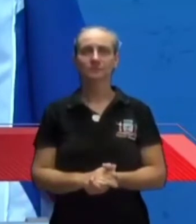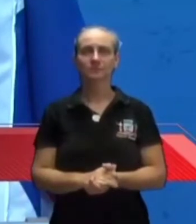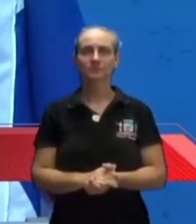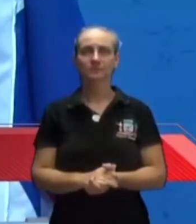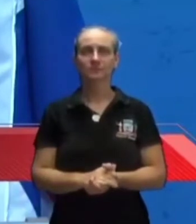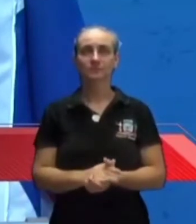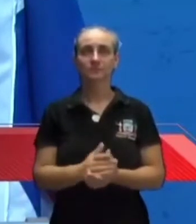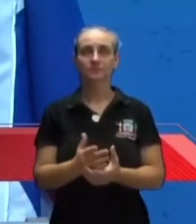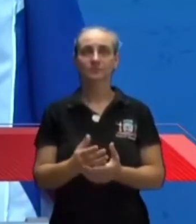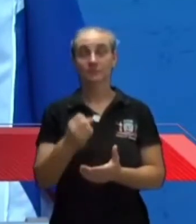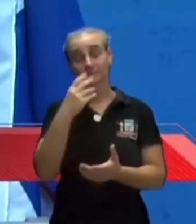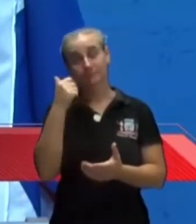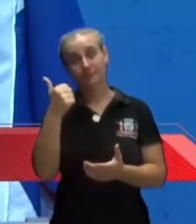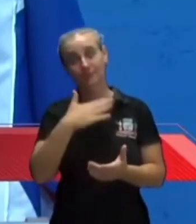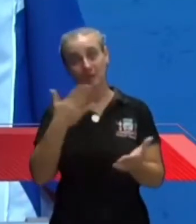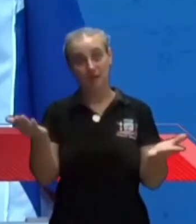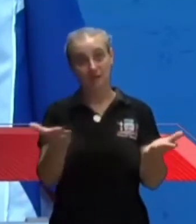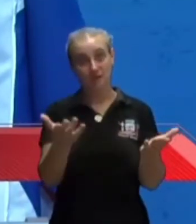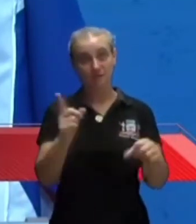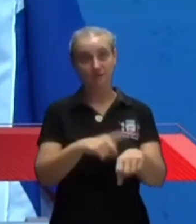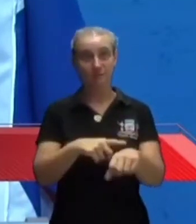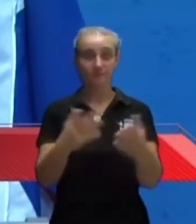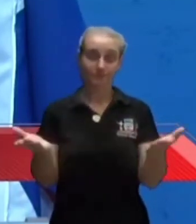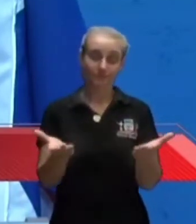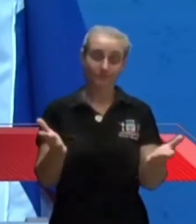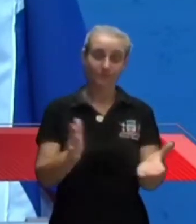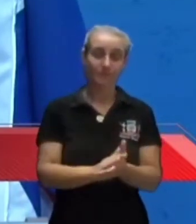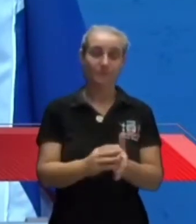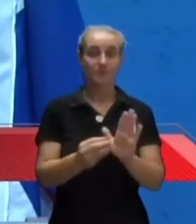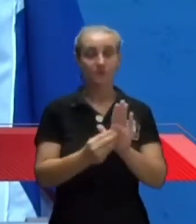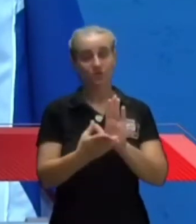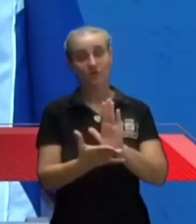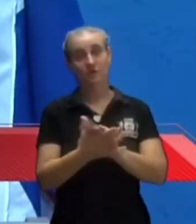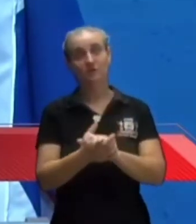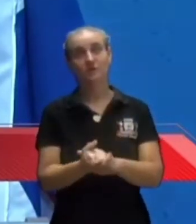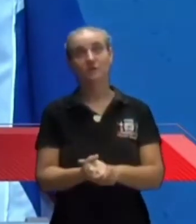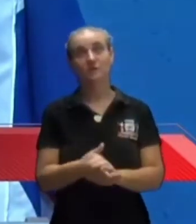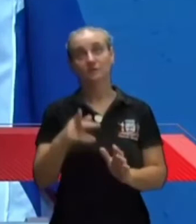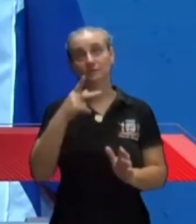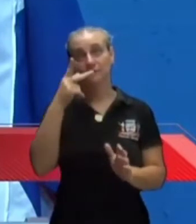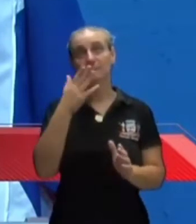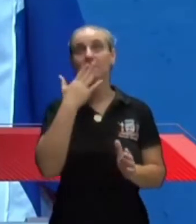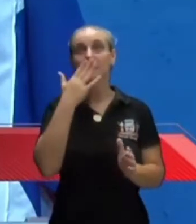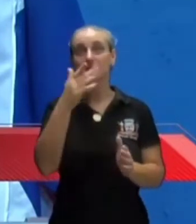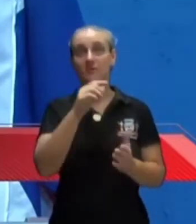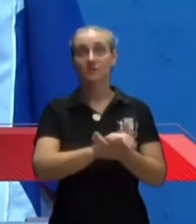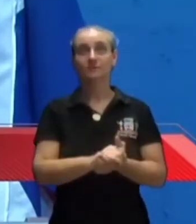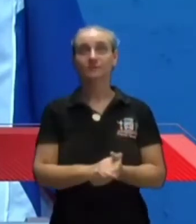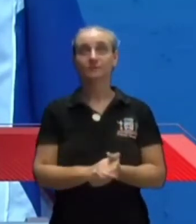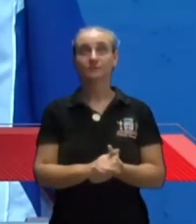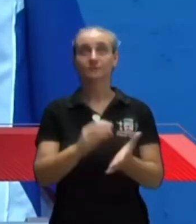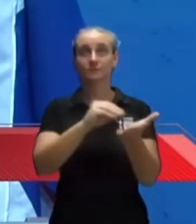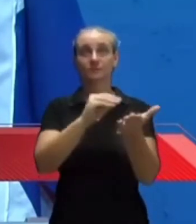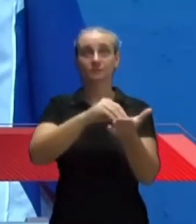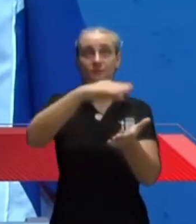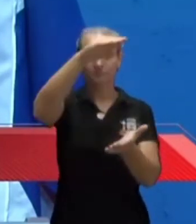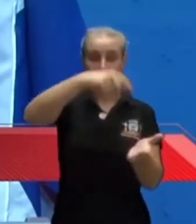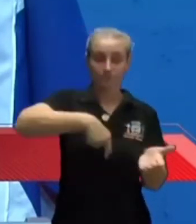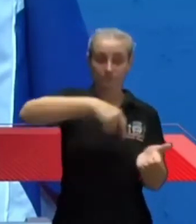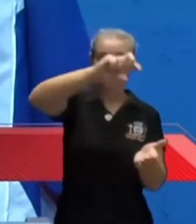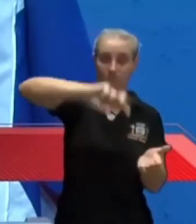Então, isso eu tinha para falar nesses assuntos, e tem algumas indicações a falar. Solicito a instalação de faixas